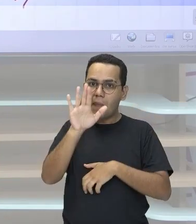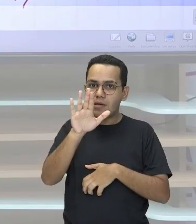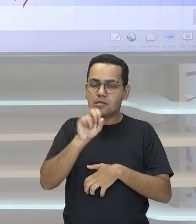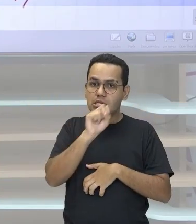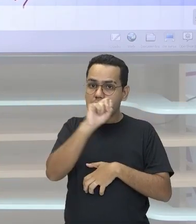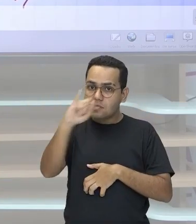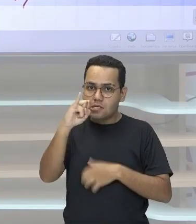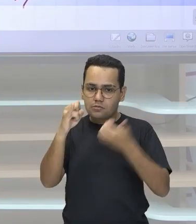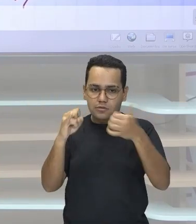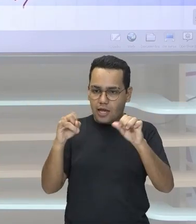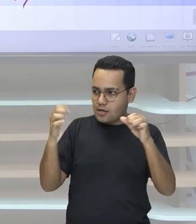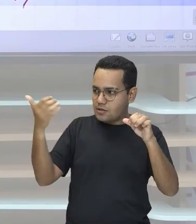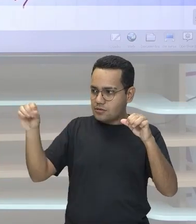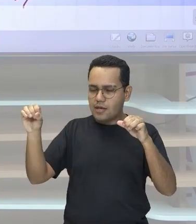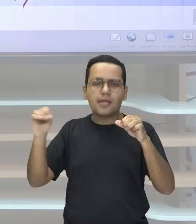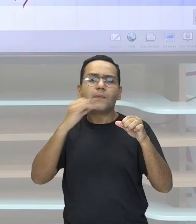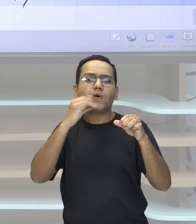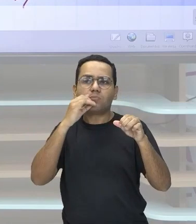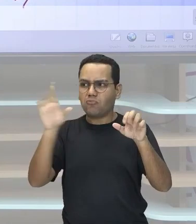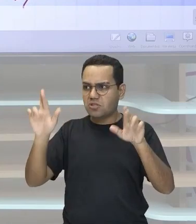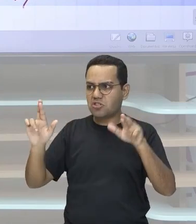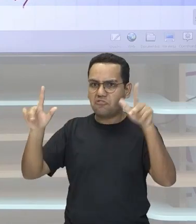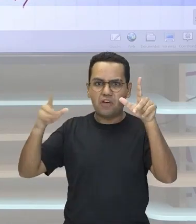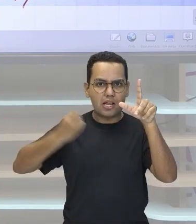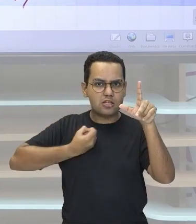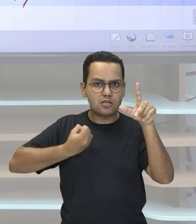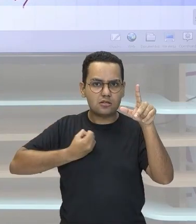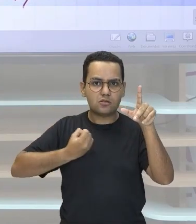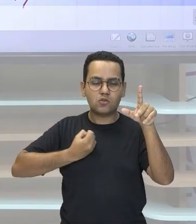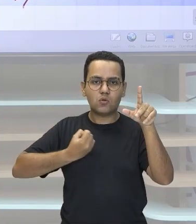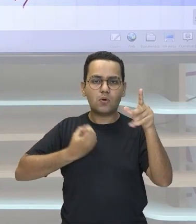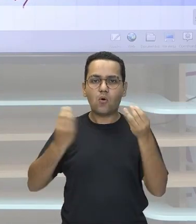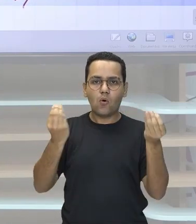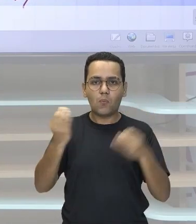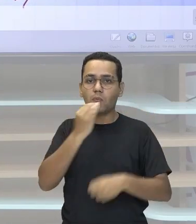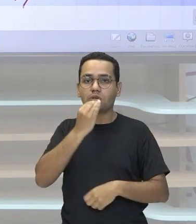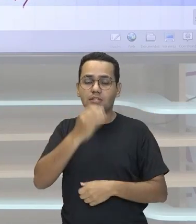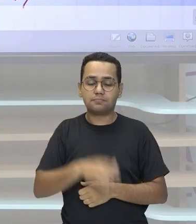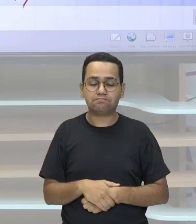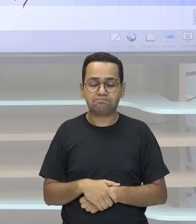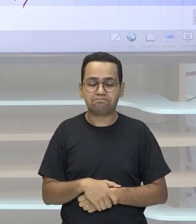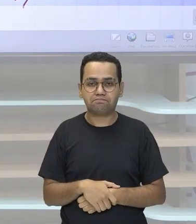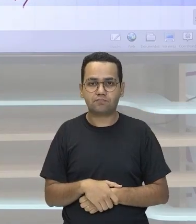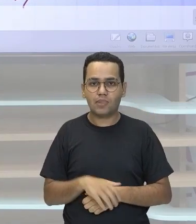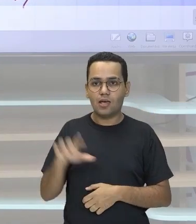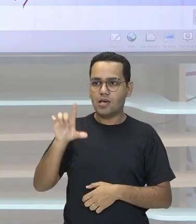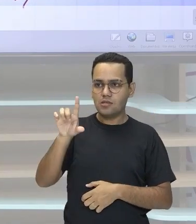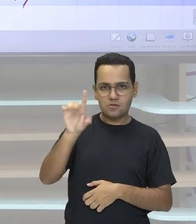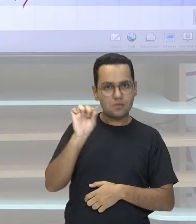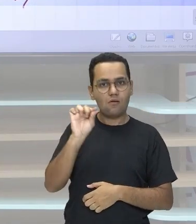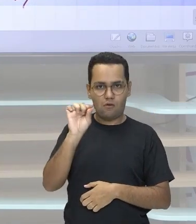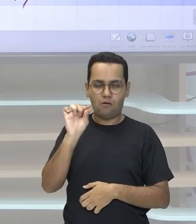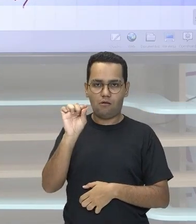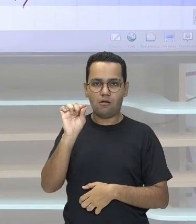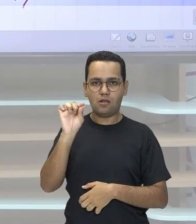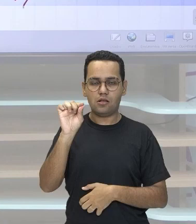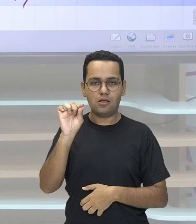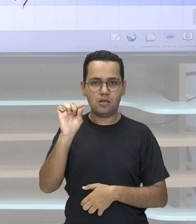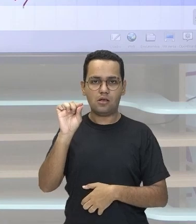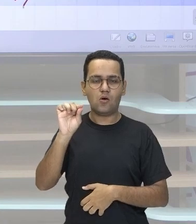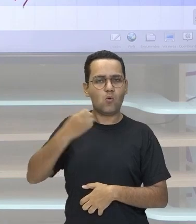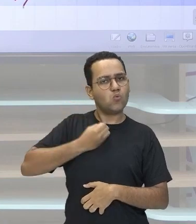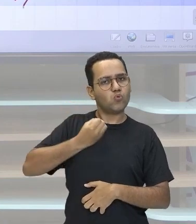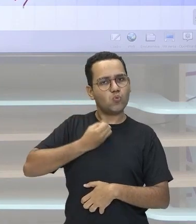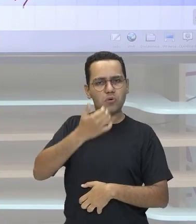feito aqui? Nós escolhemos Uma base Ou seja Para fazer a conversão Então nós tínhamos 10 elevado a